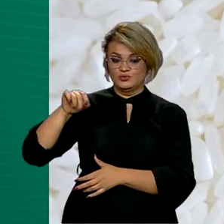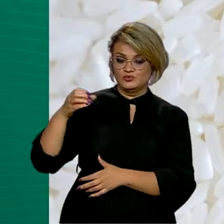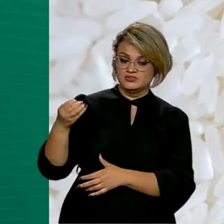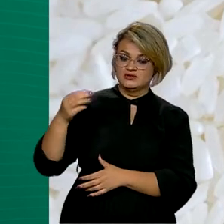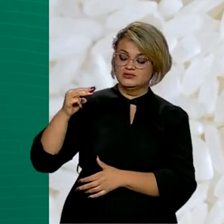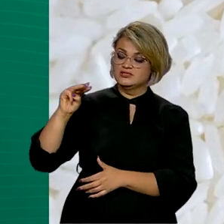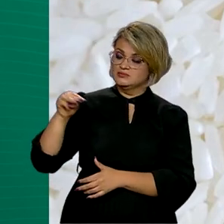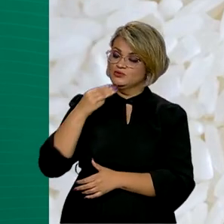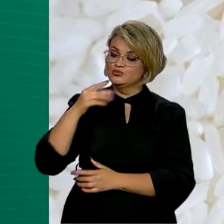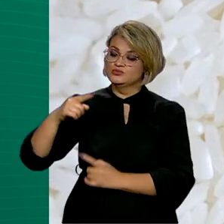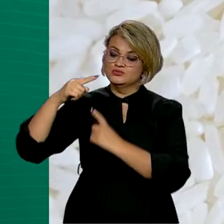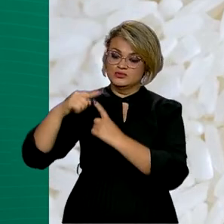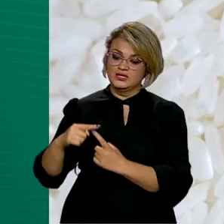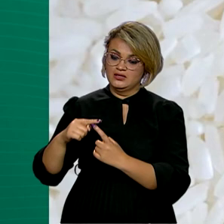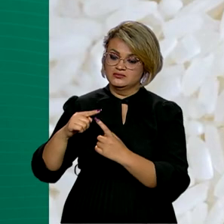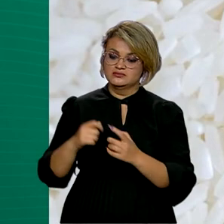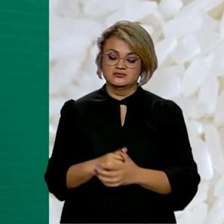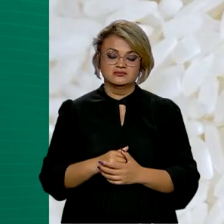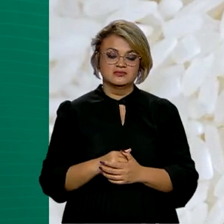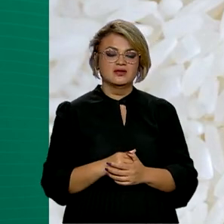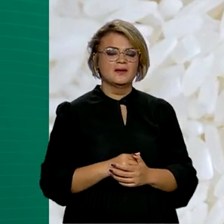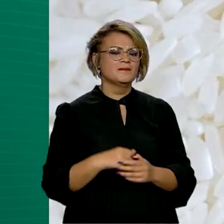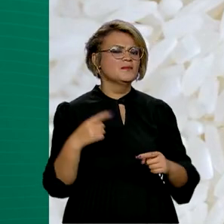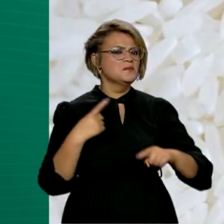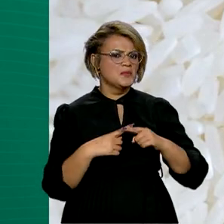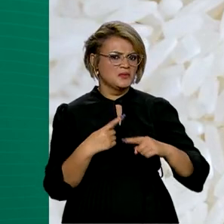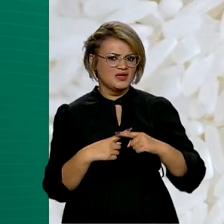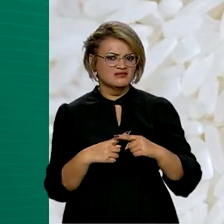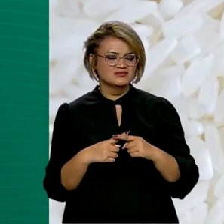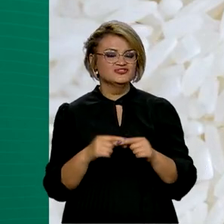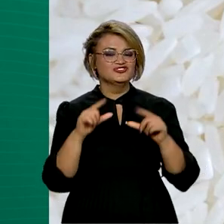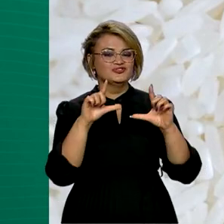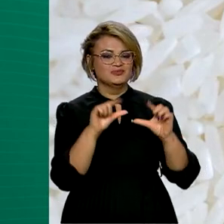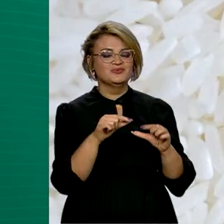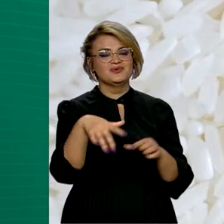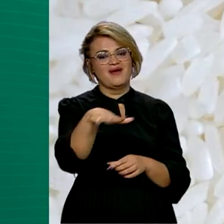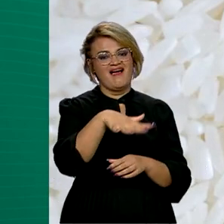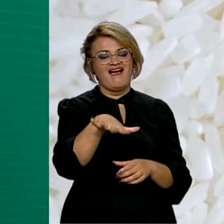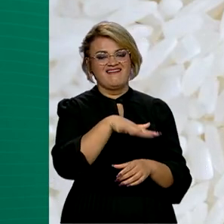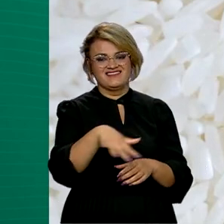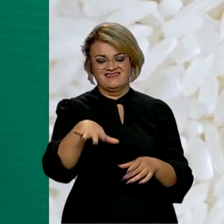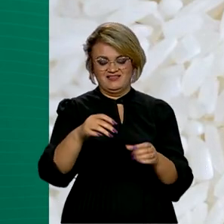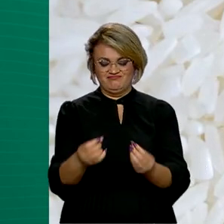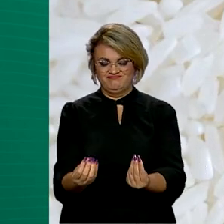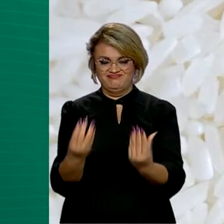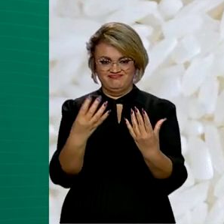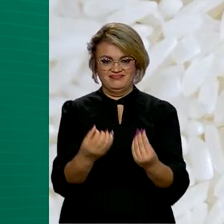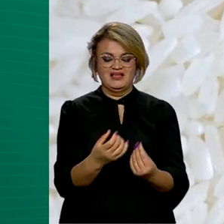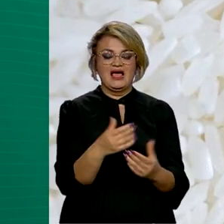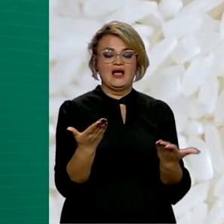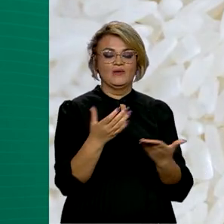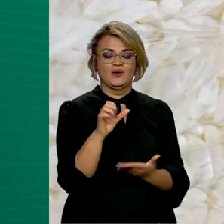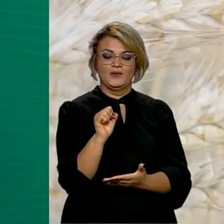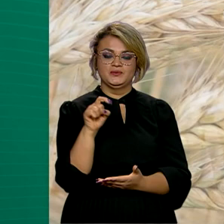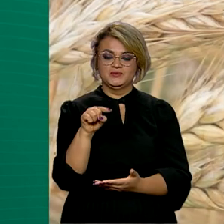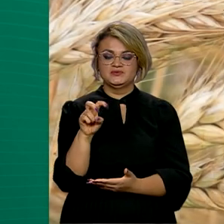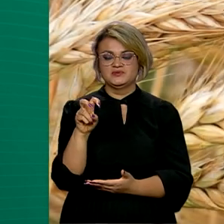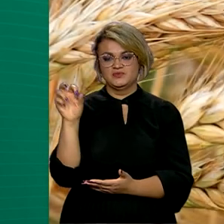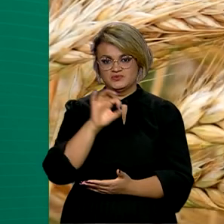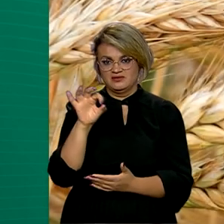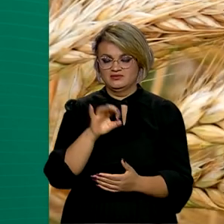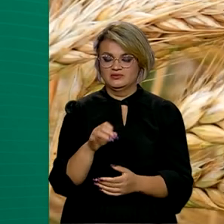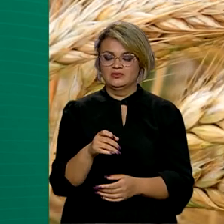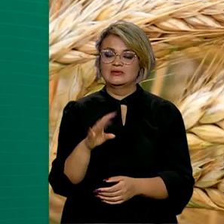milhões de toneladas. O motivo está na diminuição da área plantada em 8,5%. O